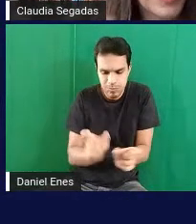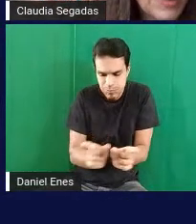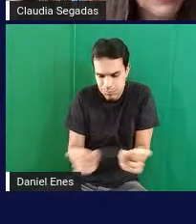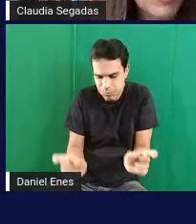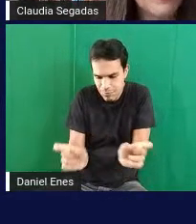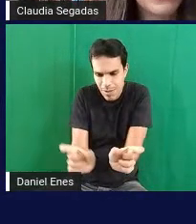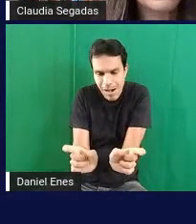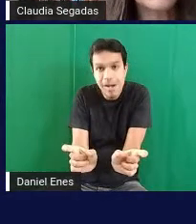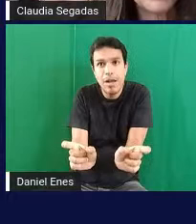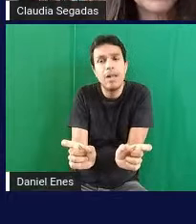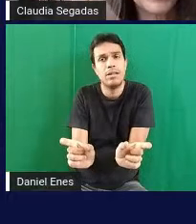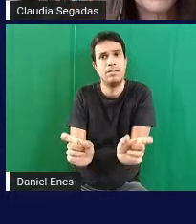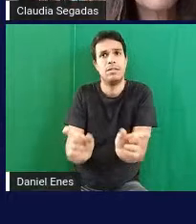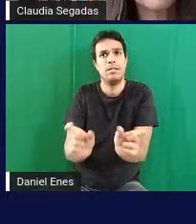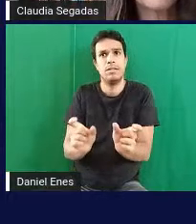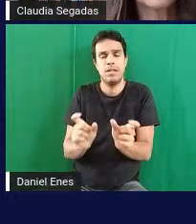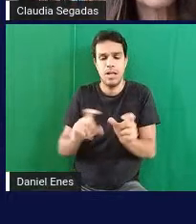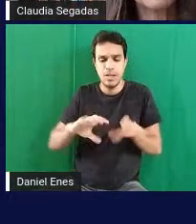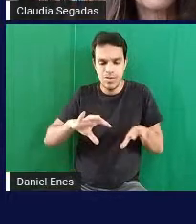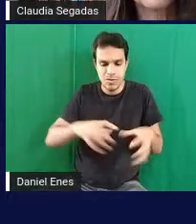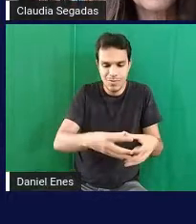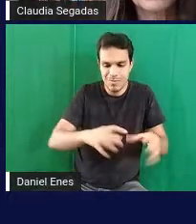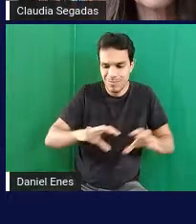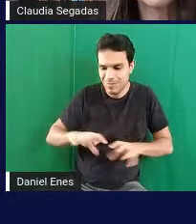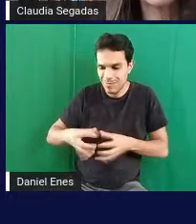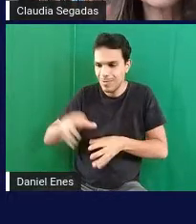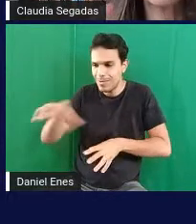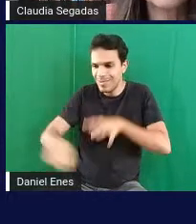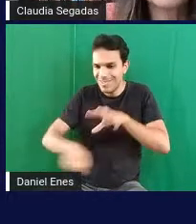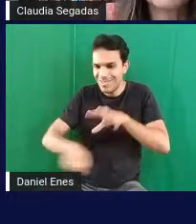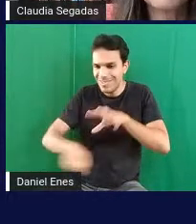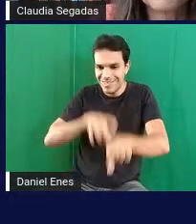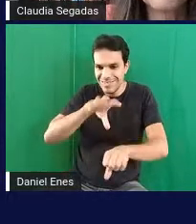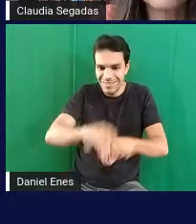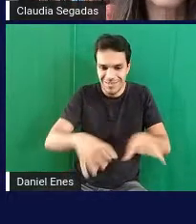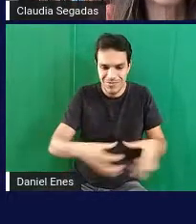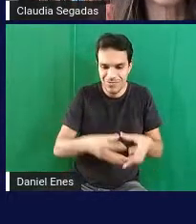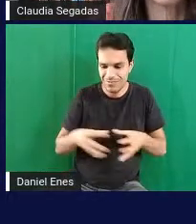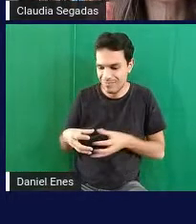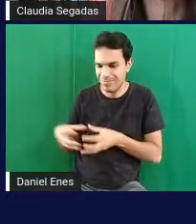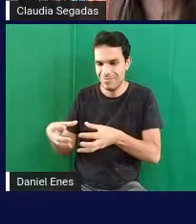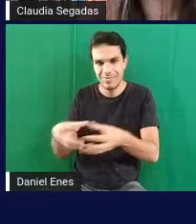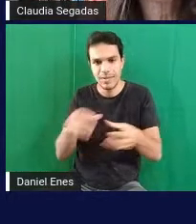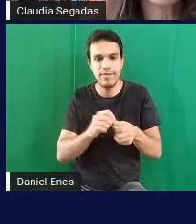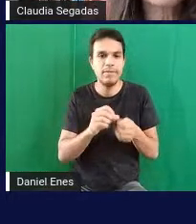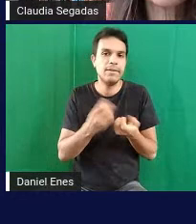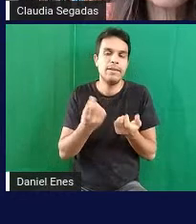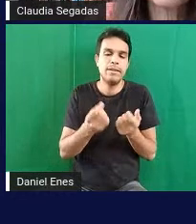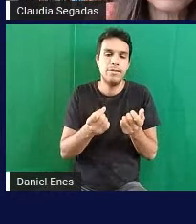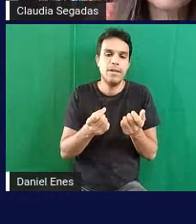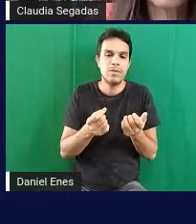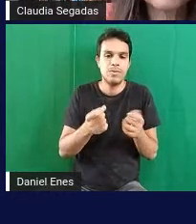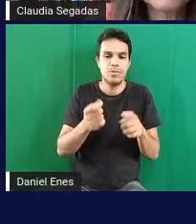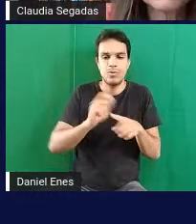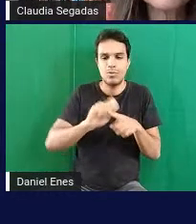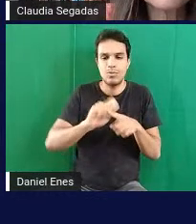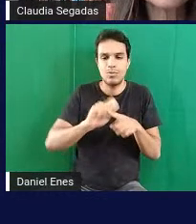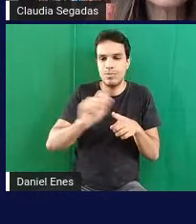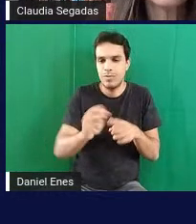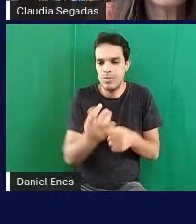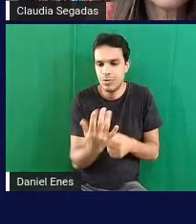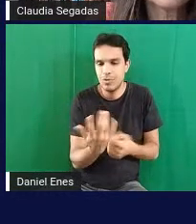nós colecionamos várias caixinhas de fósforo e a partir daí nós fizemos pode ser feito com caixa de fósforo pode ser feito com